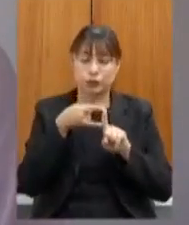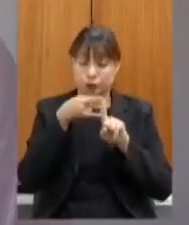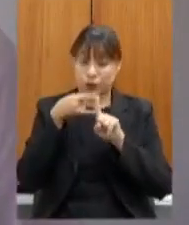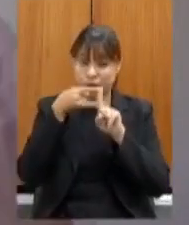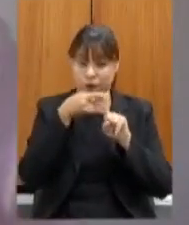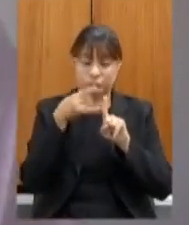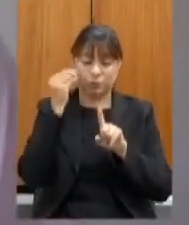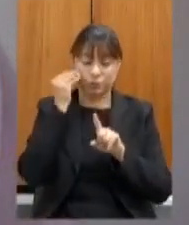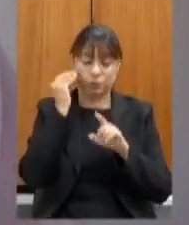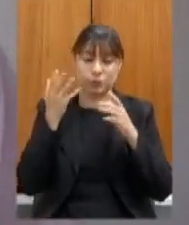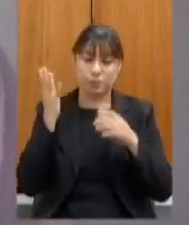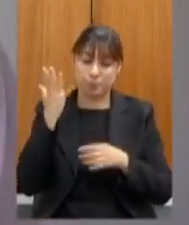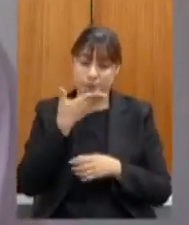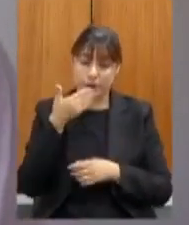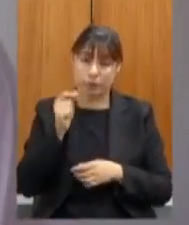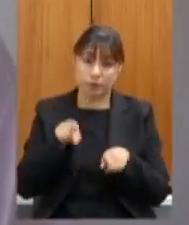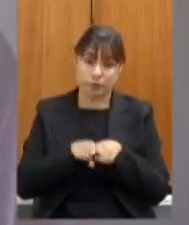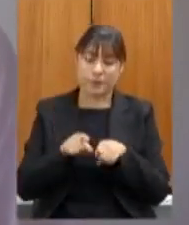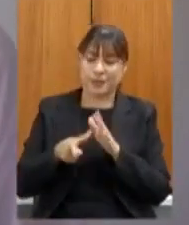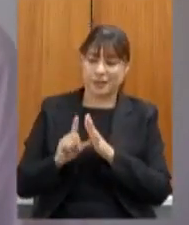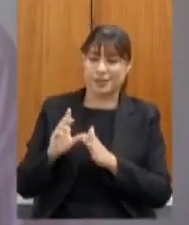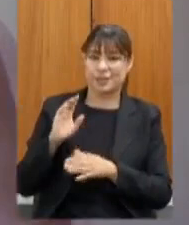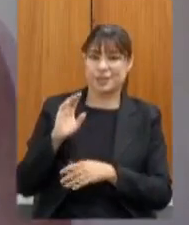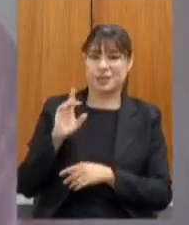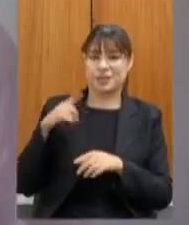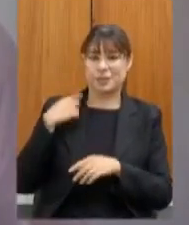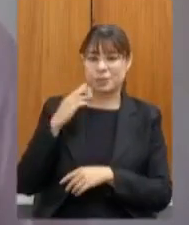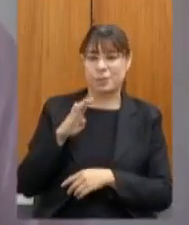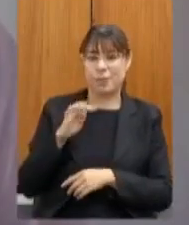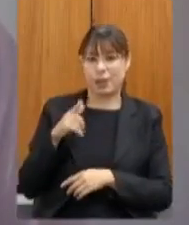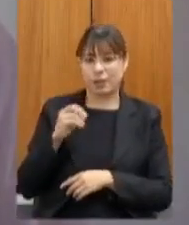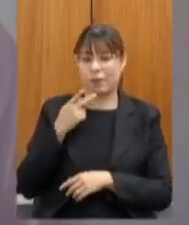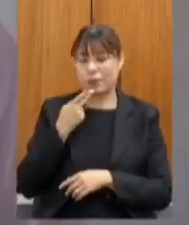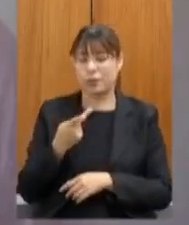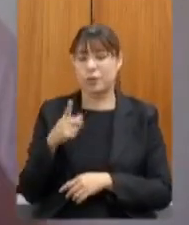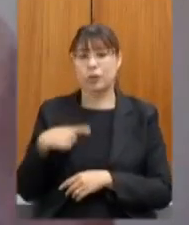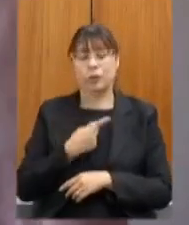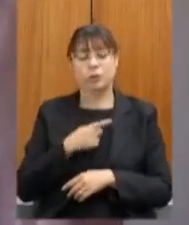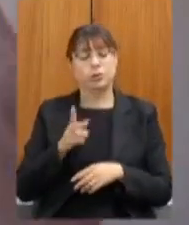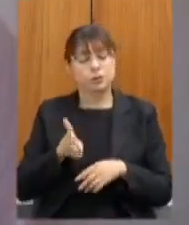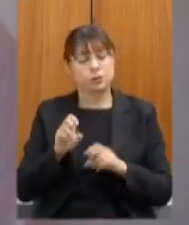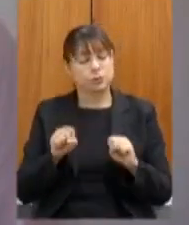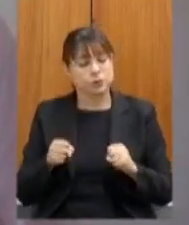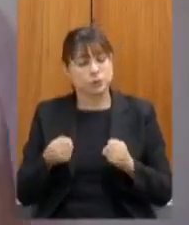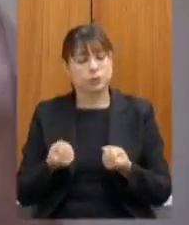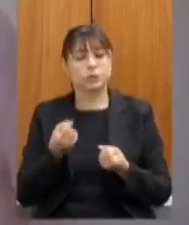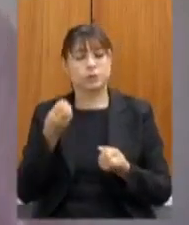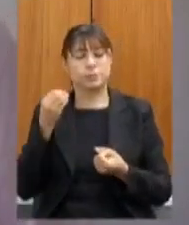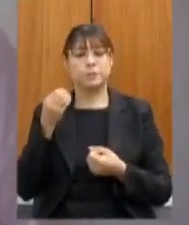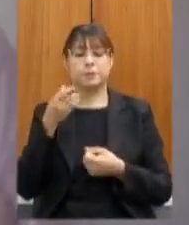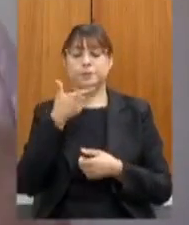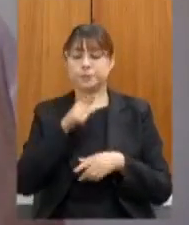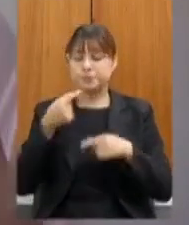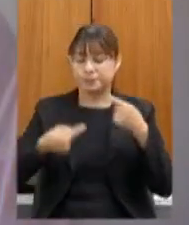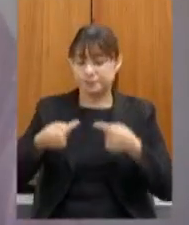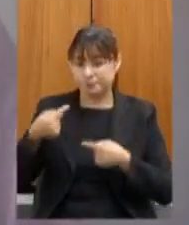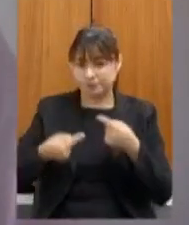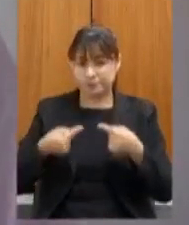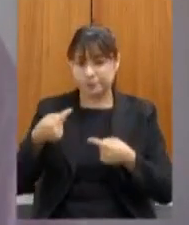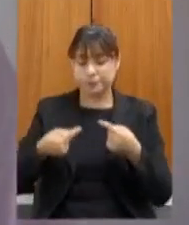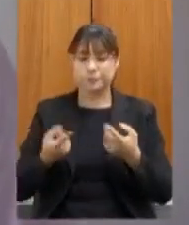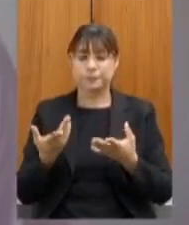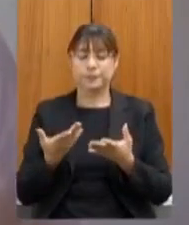nisso e foi o que o deputado Betão falou sempre nesse esforço de conseguir ter discussões ter construções